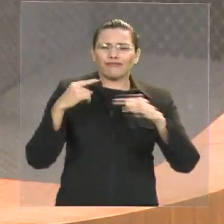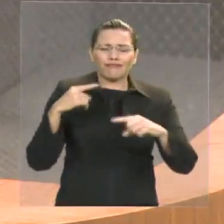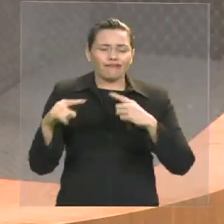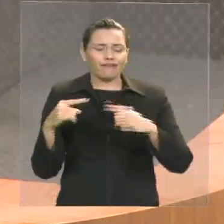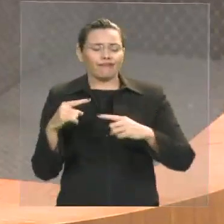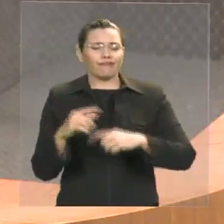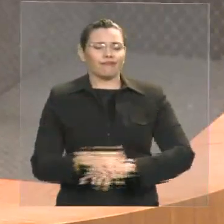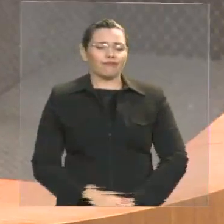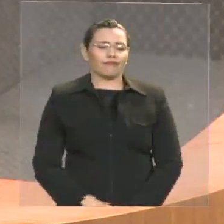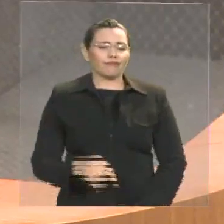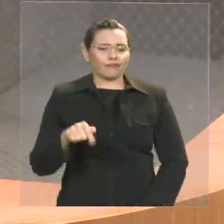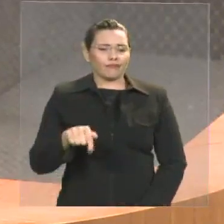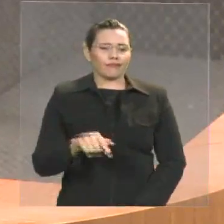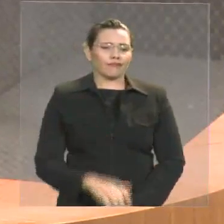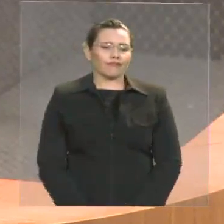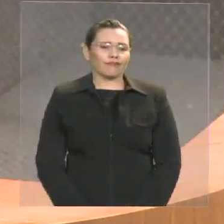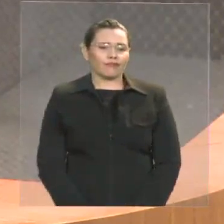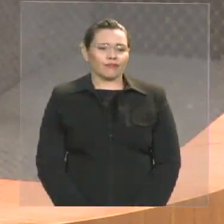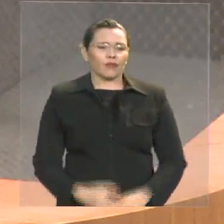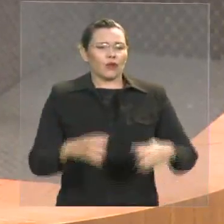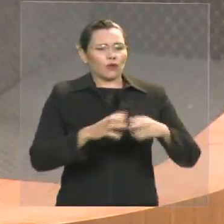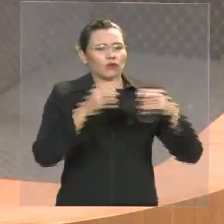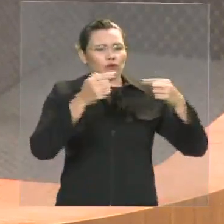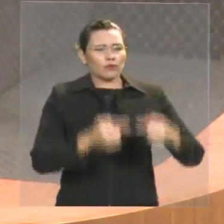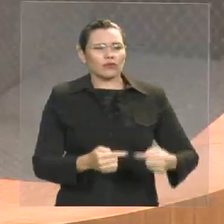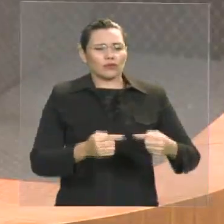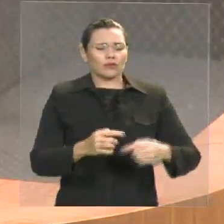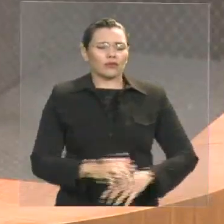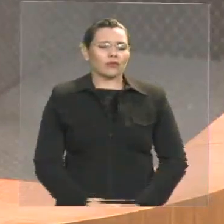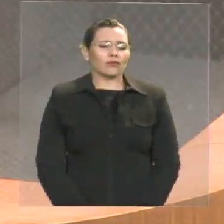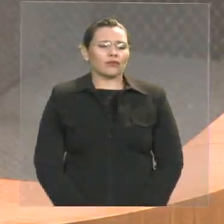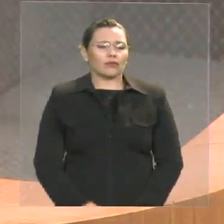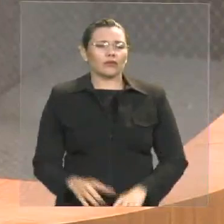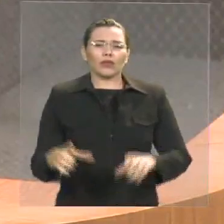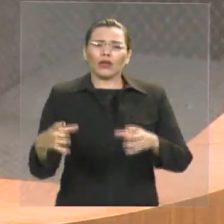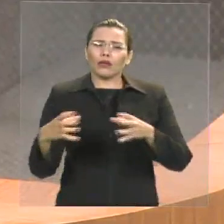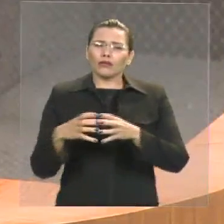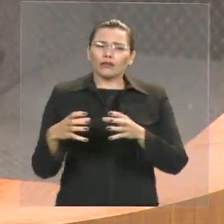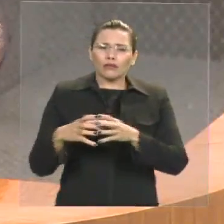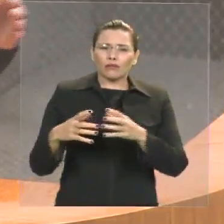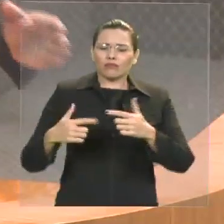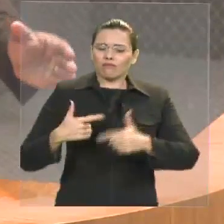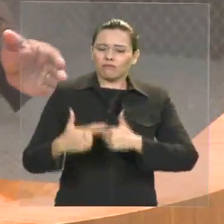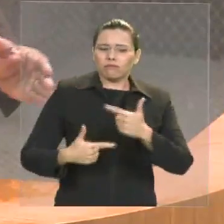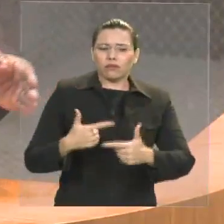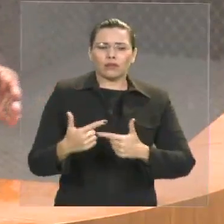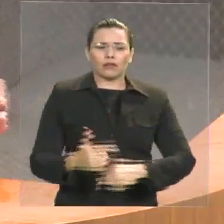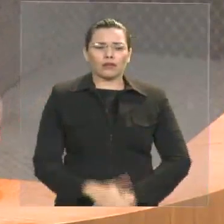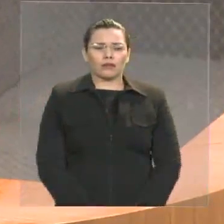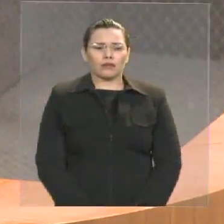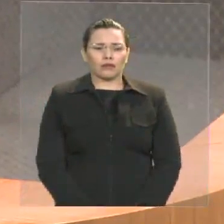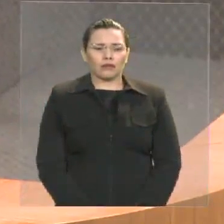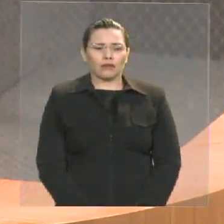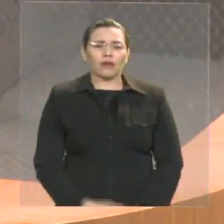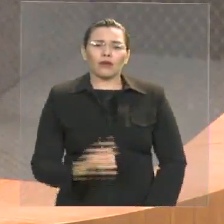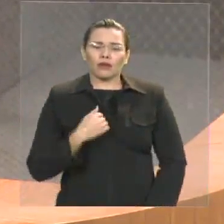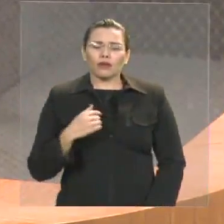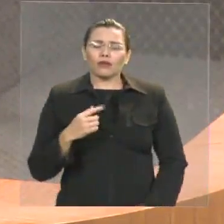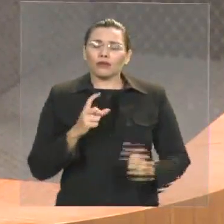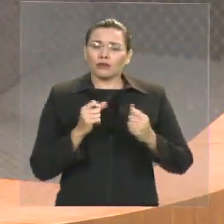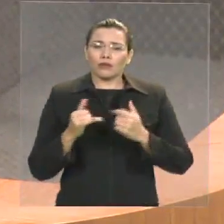as pessoas de oposição, as pessoas de situação, e aqui vou citar uma pessoa de situação e de oposição,